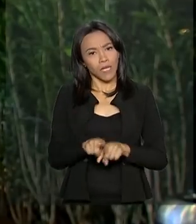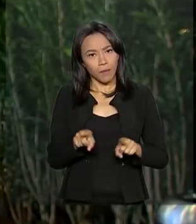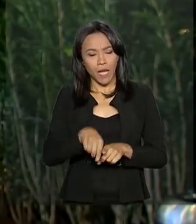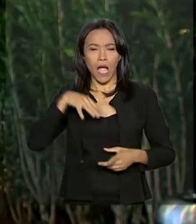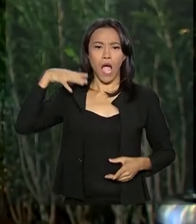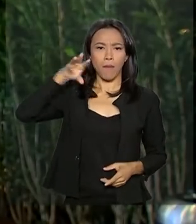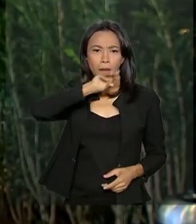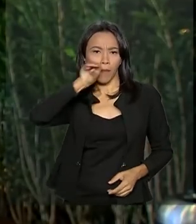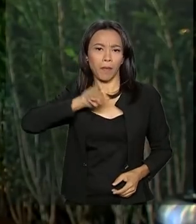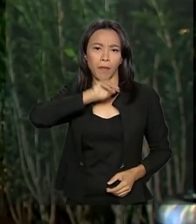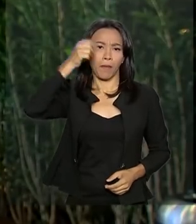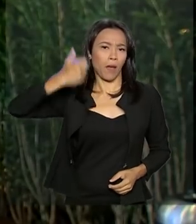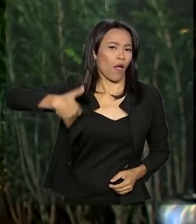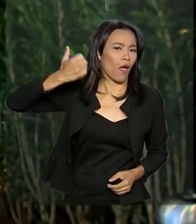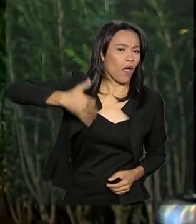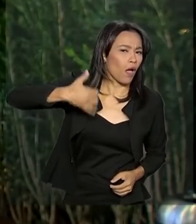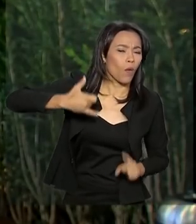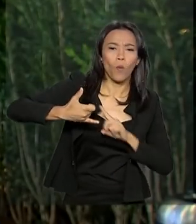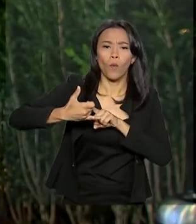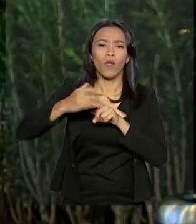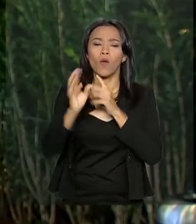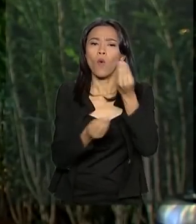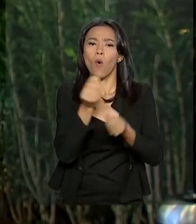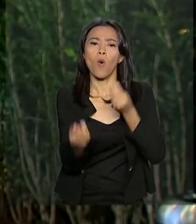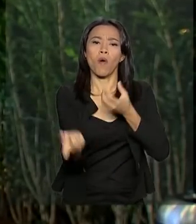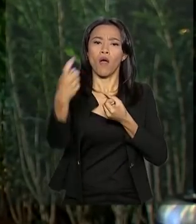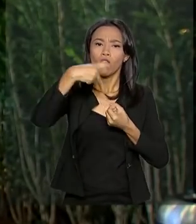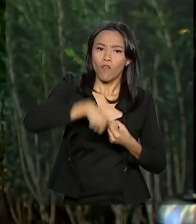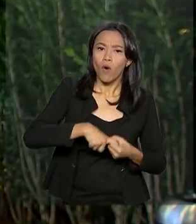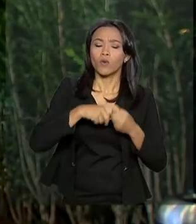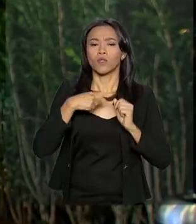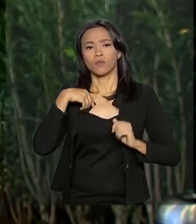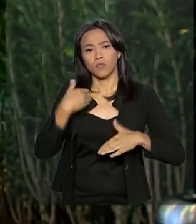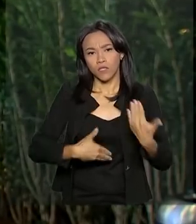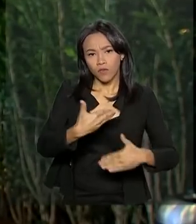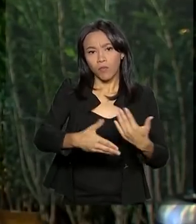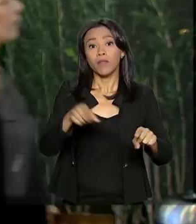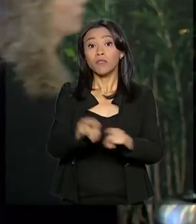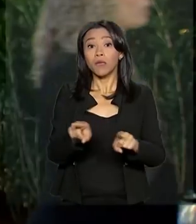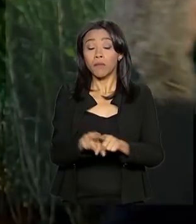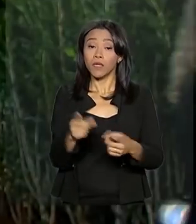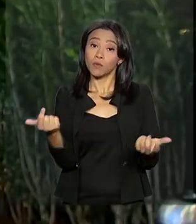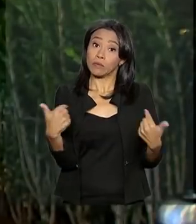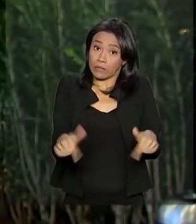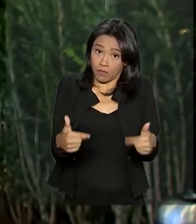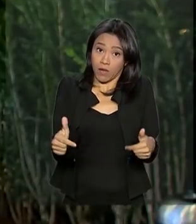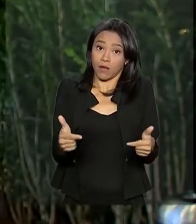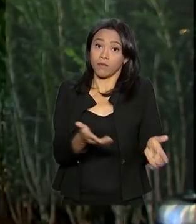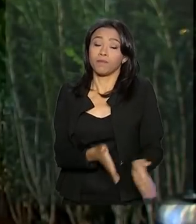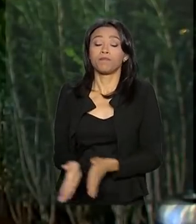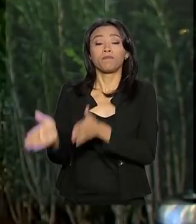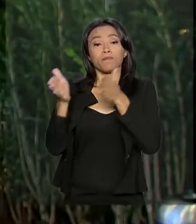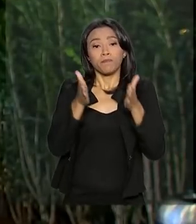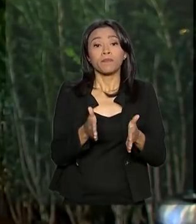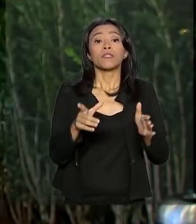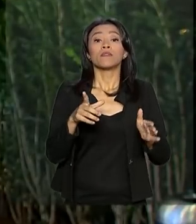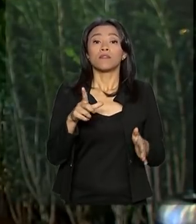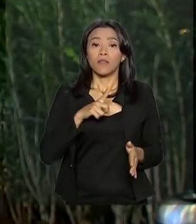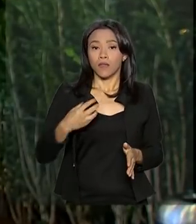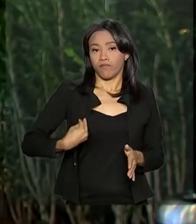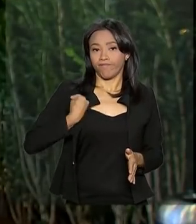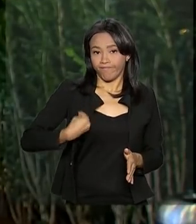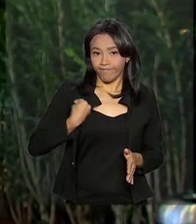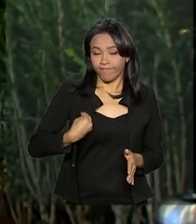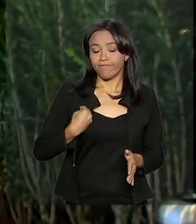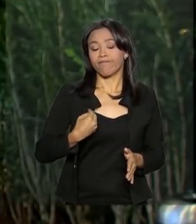terá como tema a retomada do desenvolvimento e do emprego. Também estão previstas aqui no LIDE